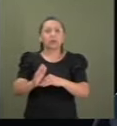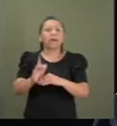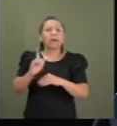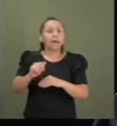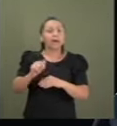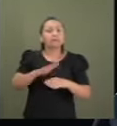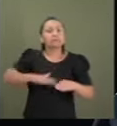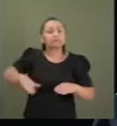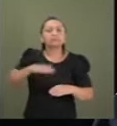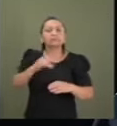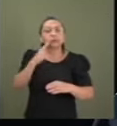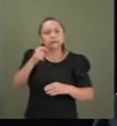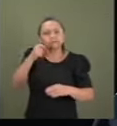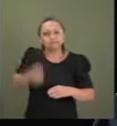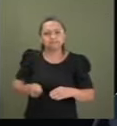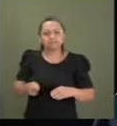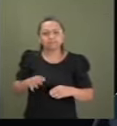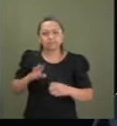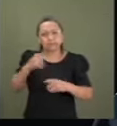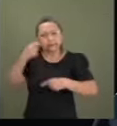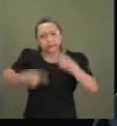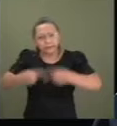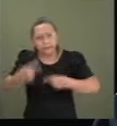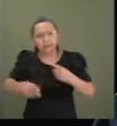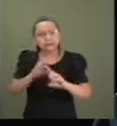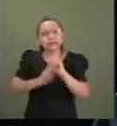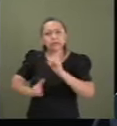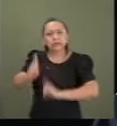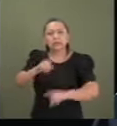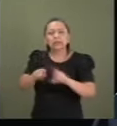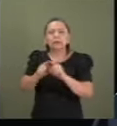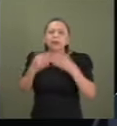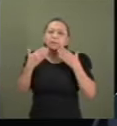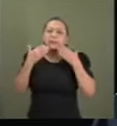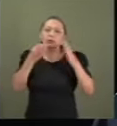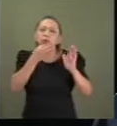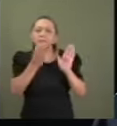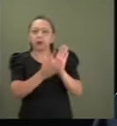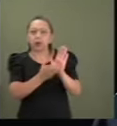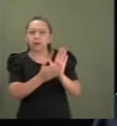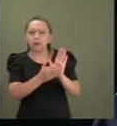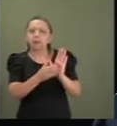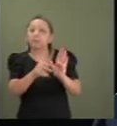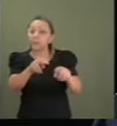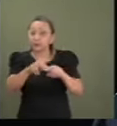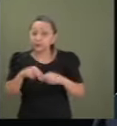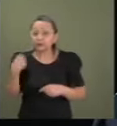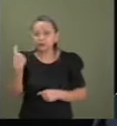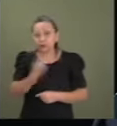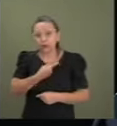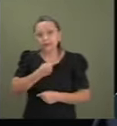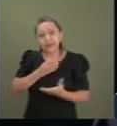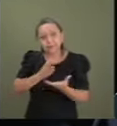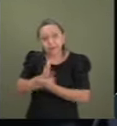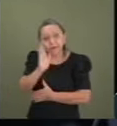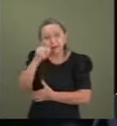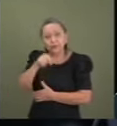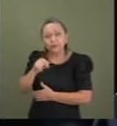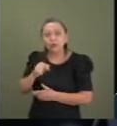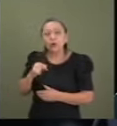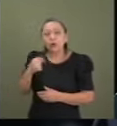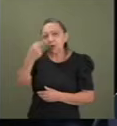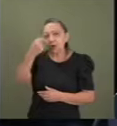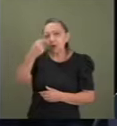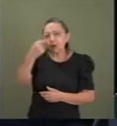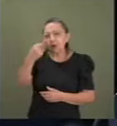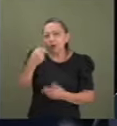espaço de resistência, de debate, de diálogo e de apresentação de propostas. Por isso, aprovamos lá, por unanimidade,